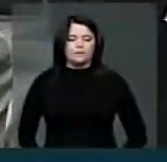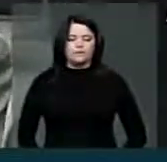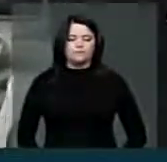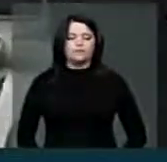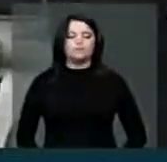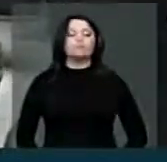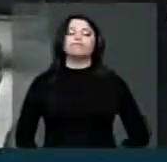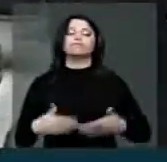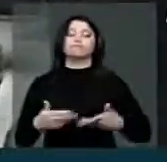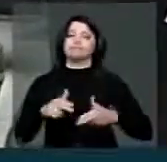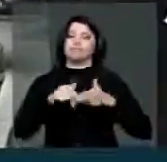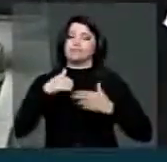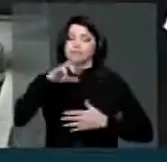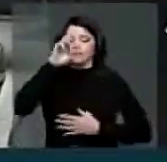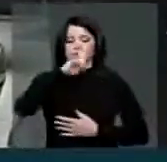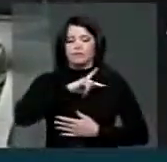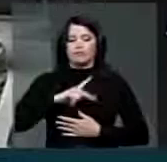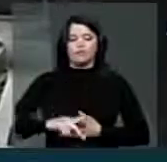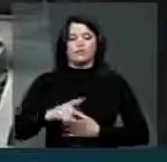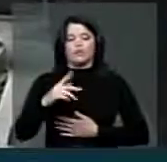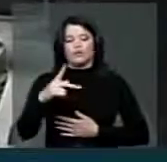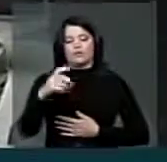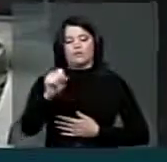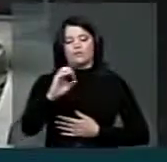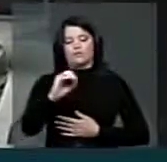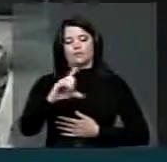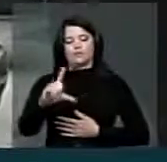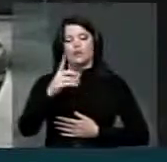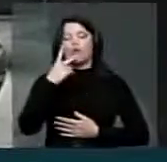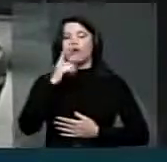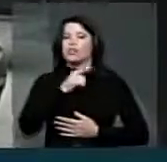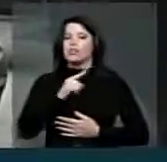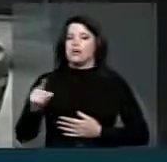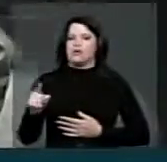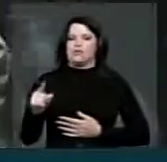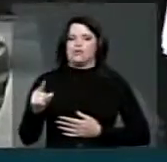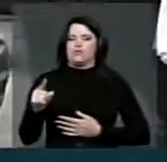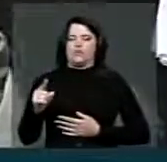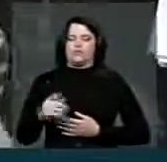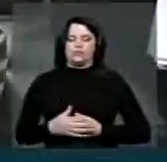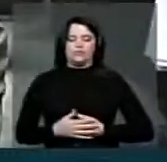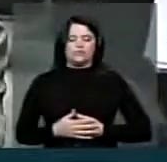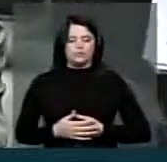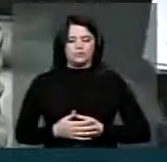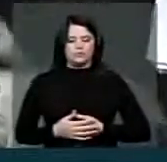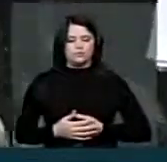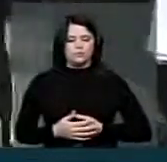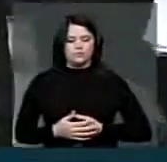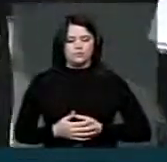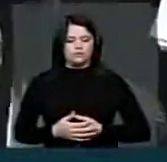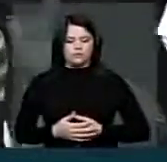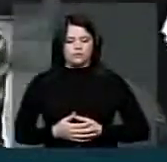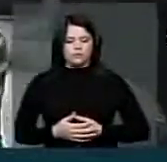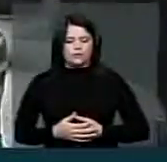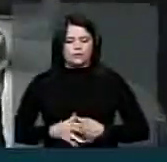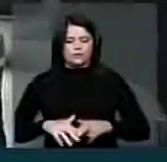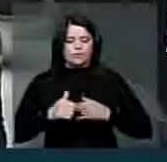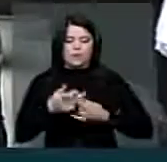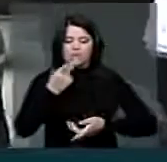Portanto, presidente, o voto do PSOL é contra essa hegemonia do capital financeiro, essa